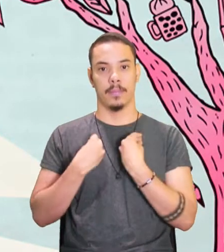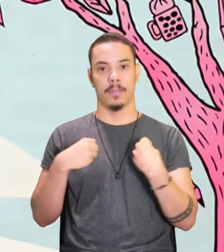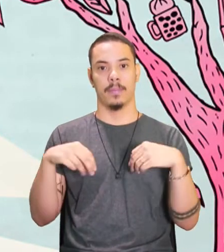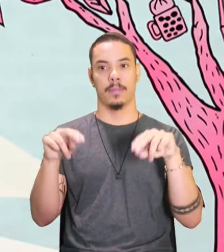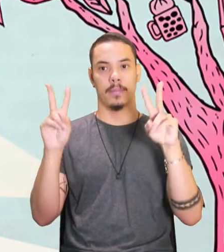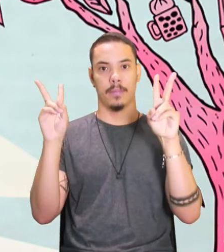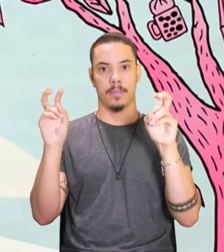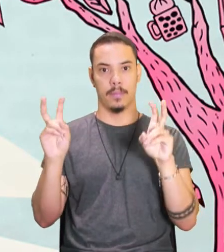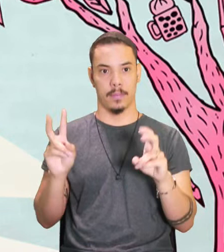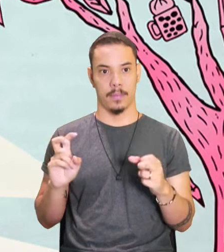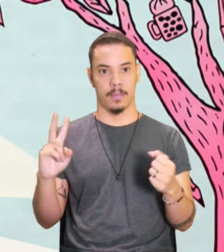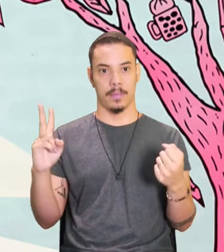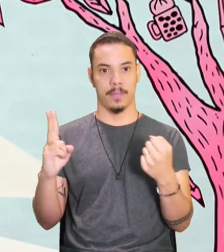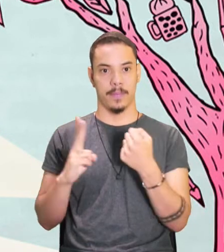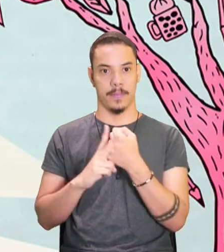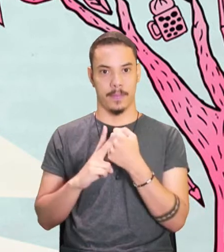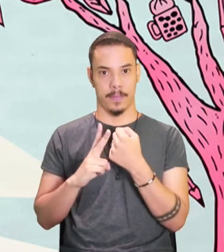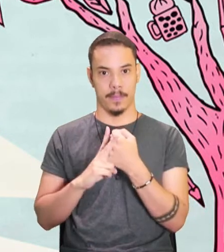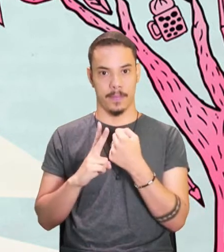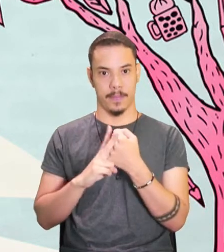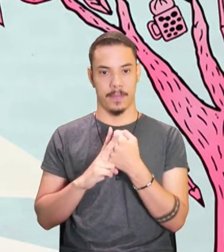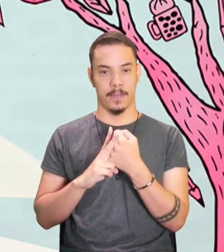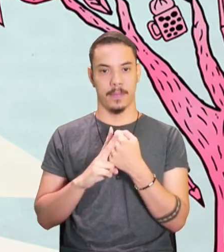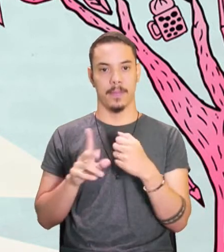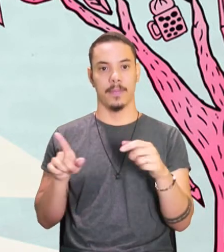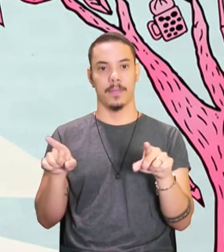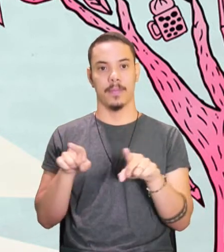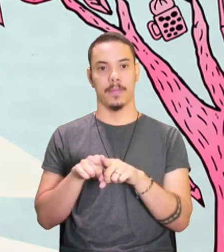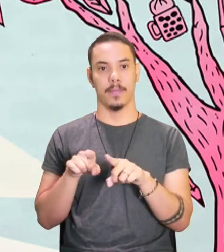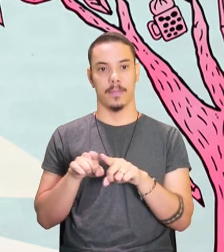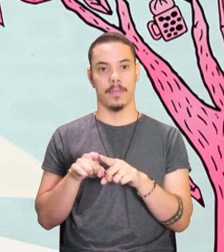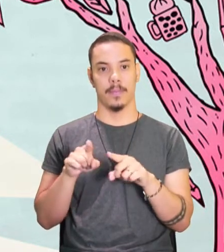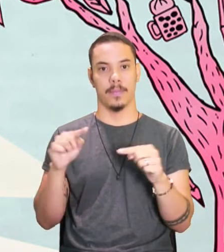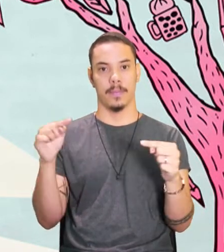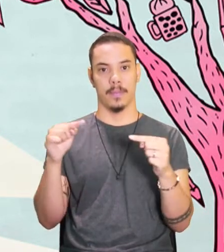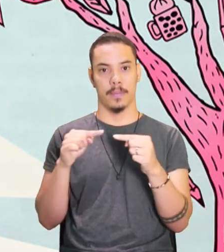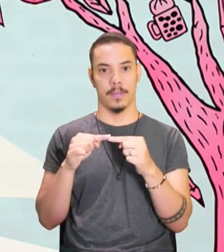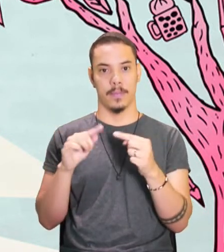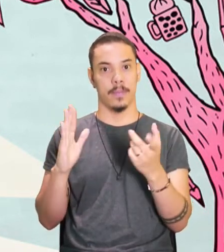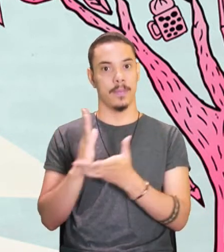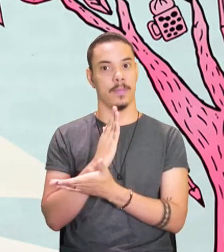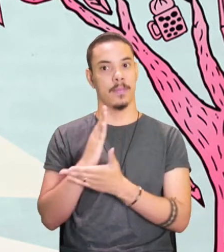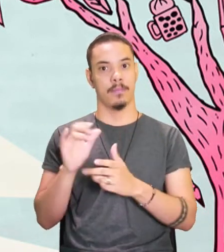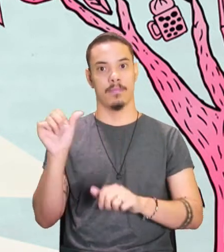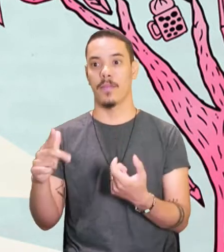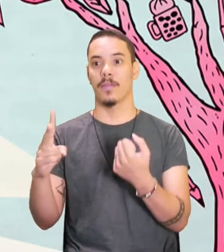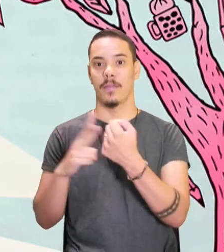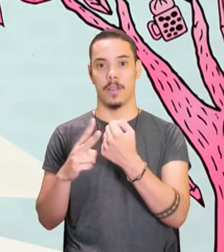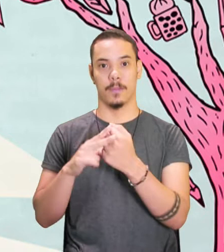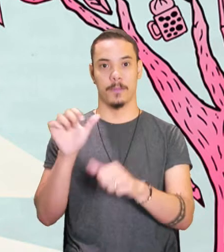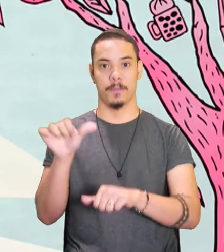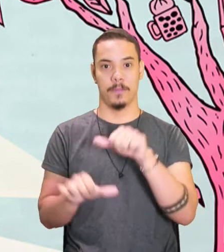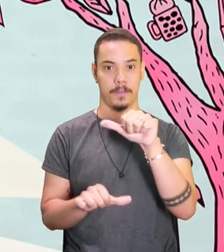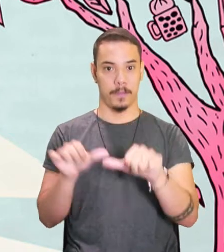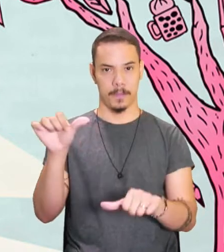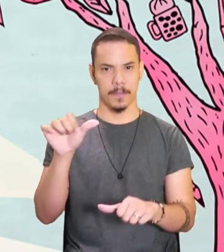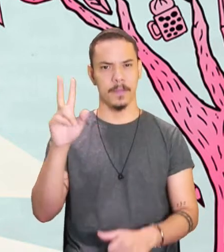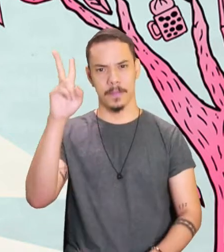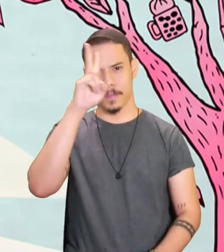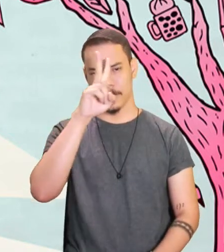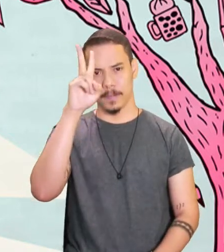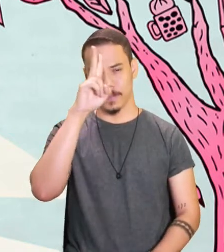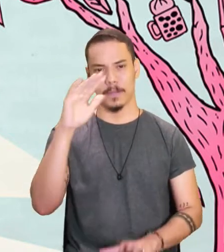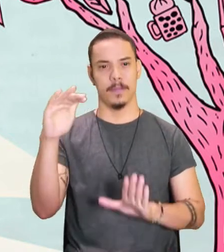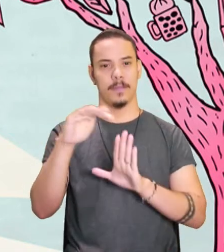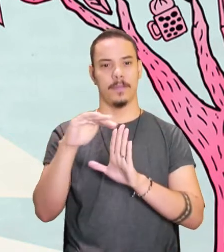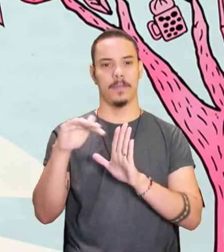verbos regulares e verbos irregulares. Lembra da listinha